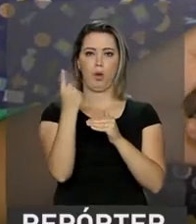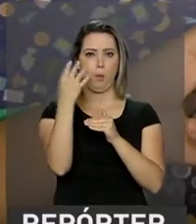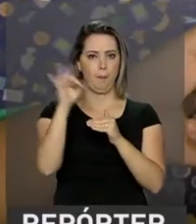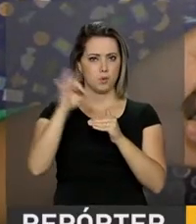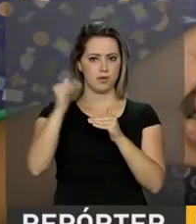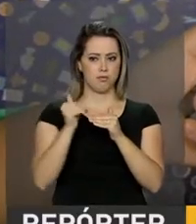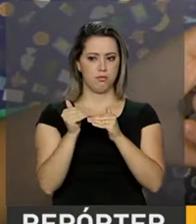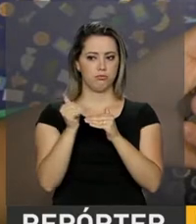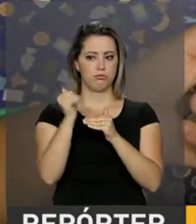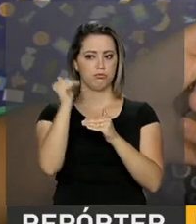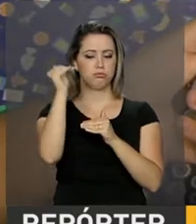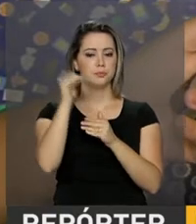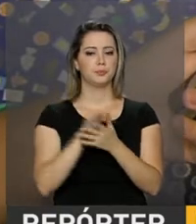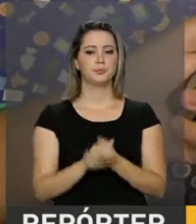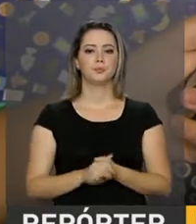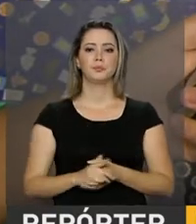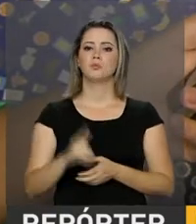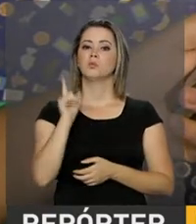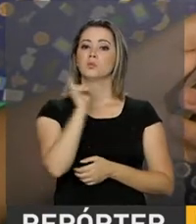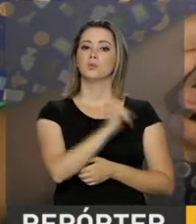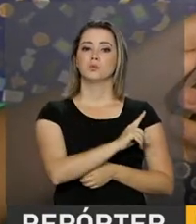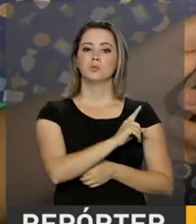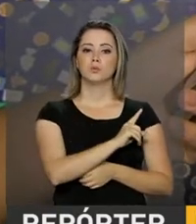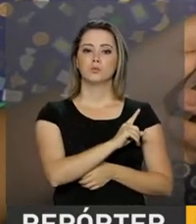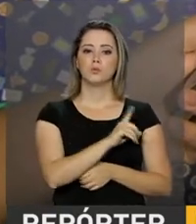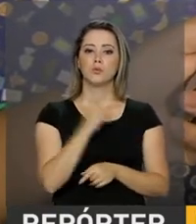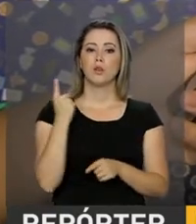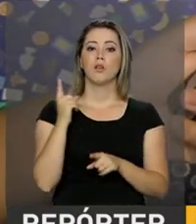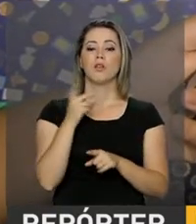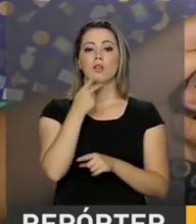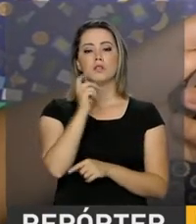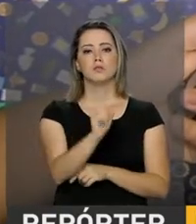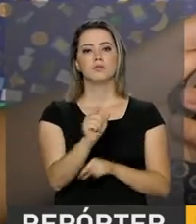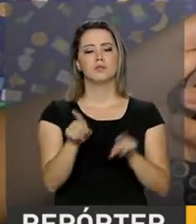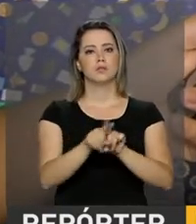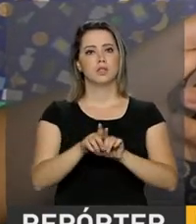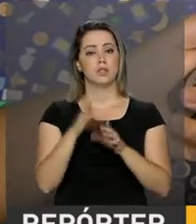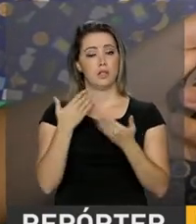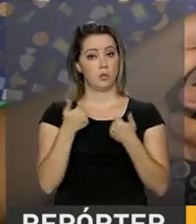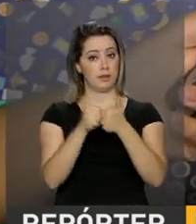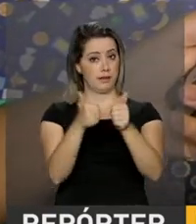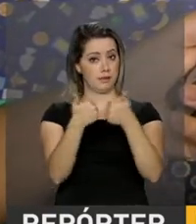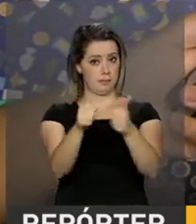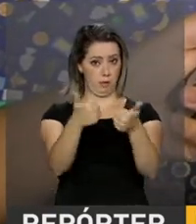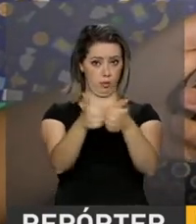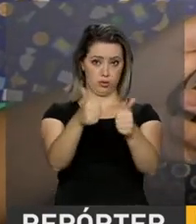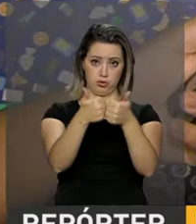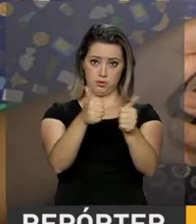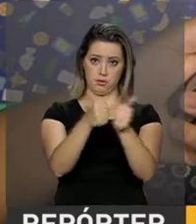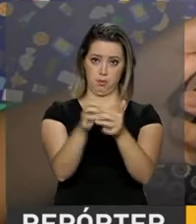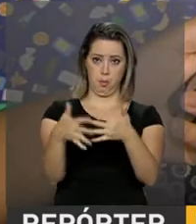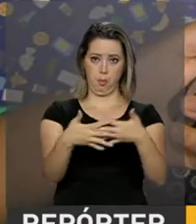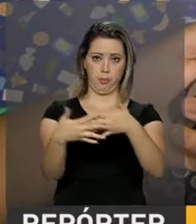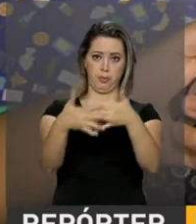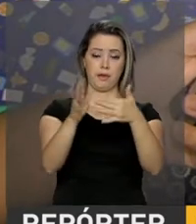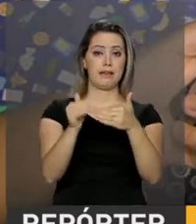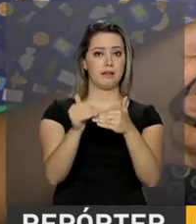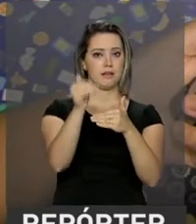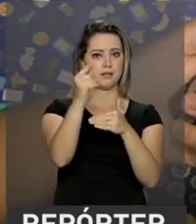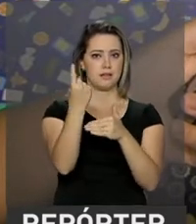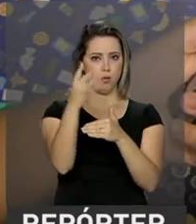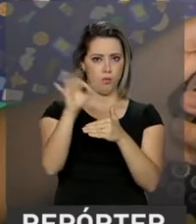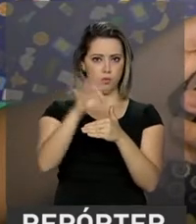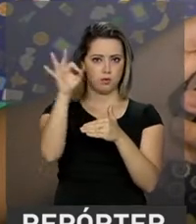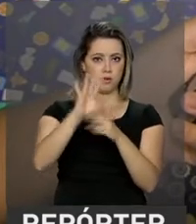positivo foi em decorrência do segmento de transportes, que também cresceu 1%.